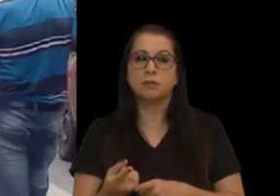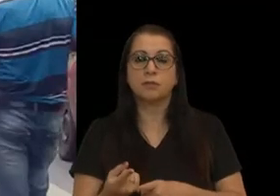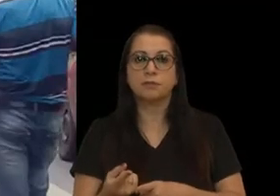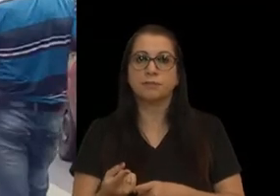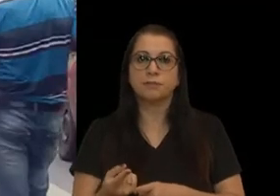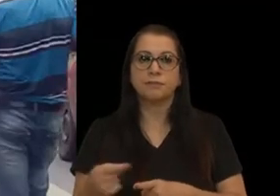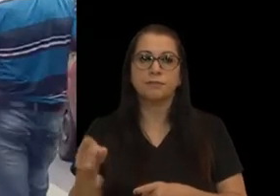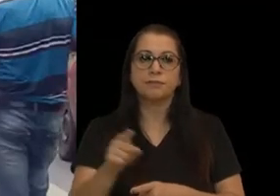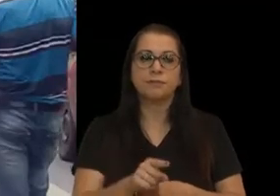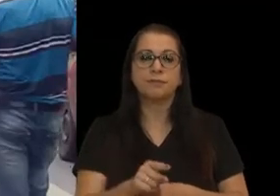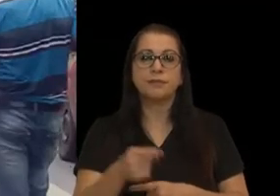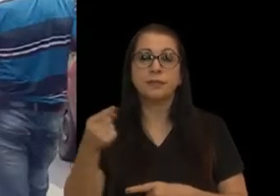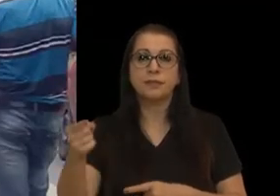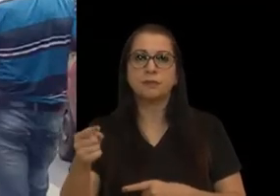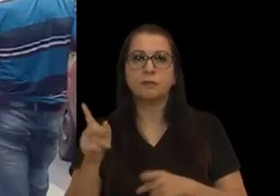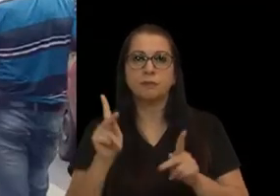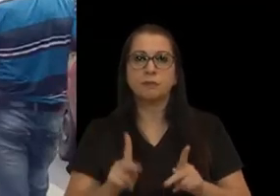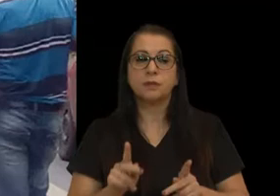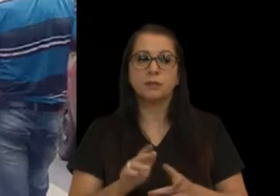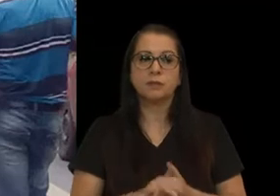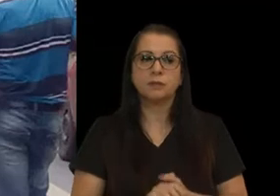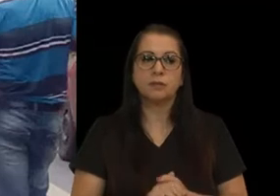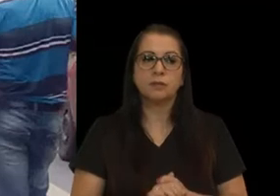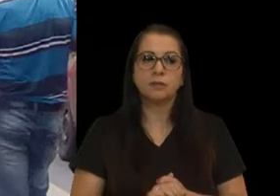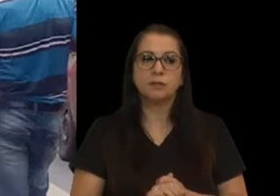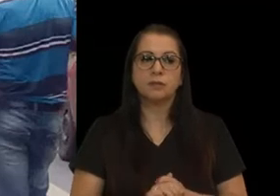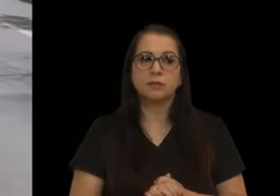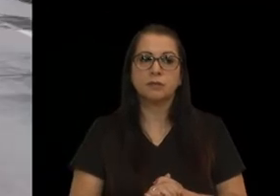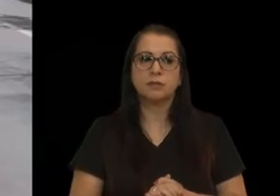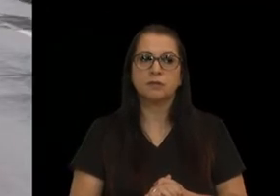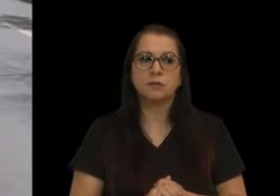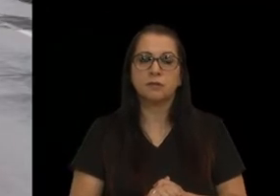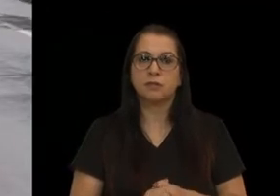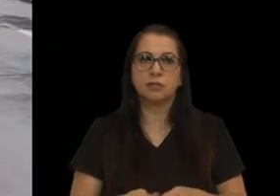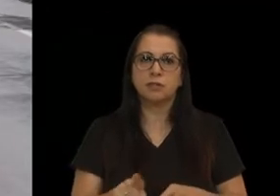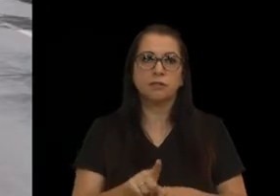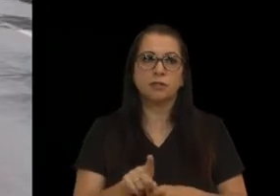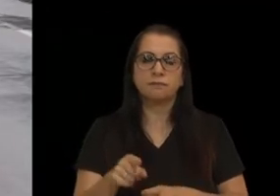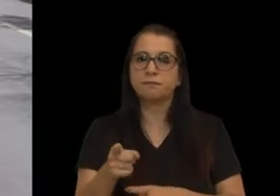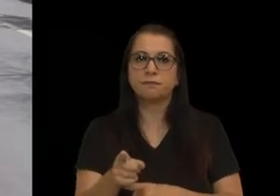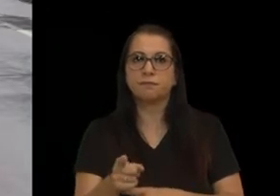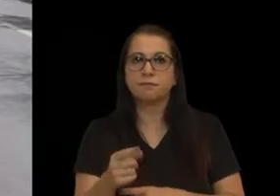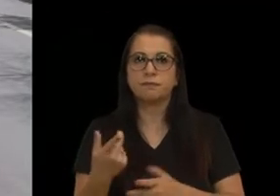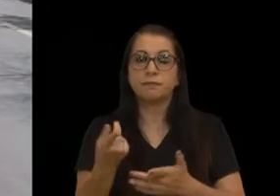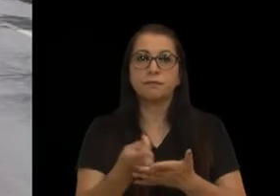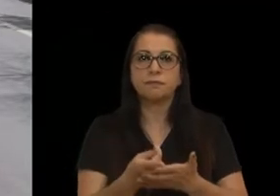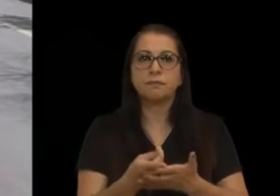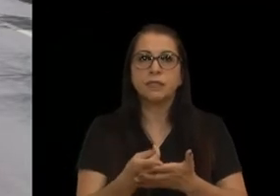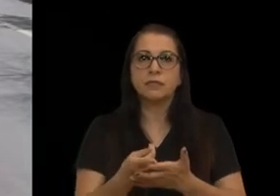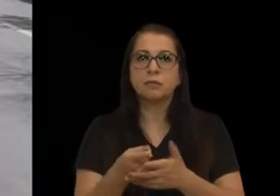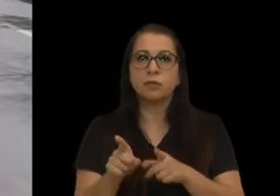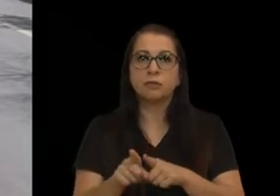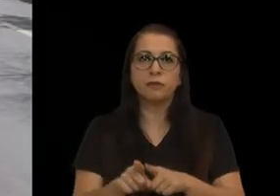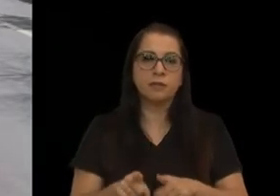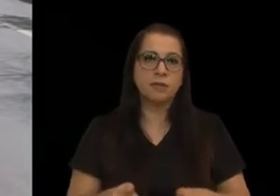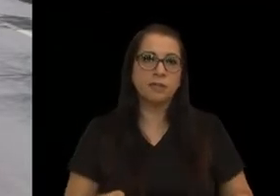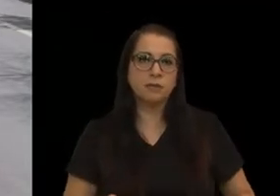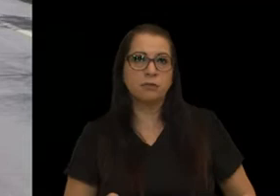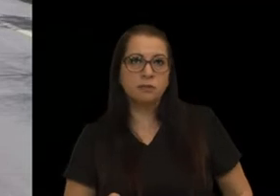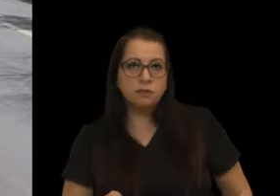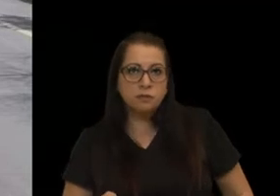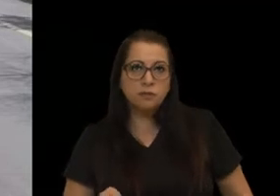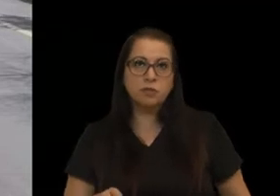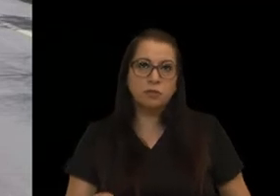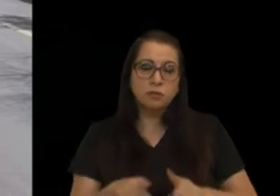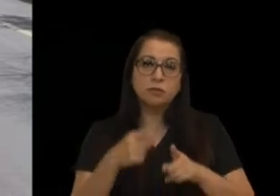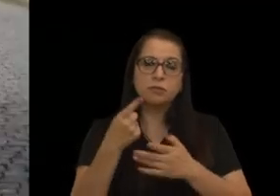dos Mapa, vereador Bandeira, mas a gente vai insistir até o fim, eu não vou desistir. E vocês olhem ali as